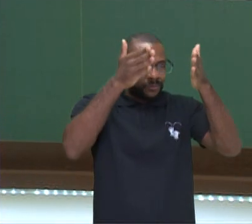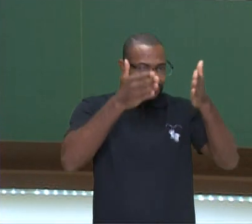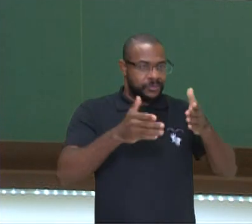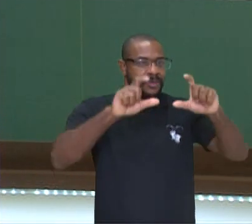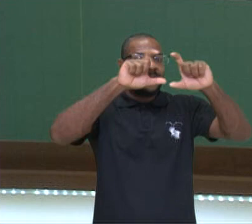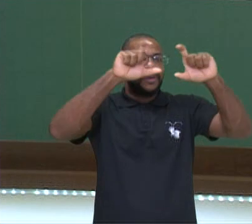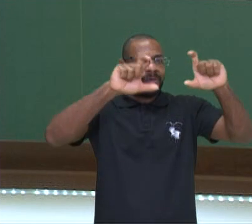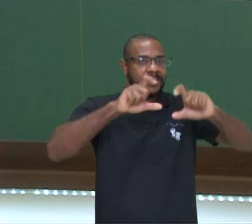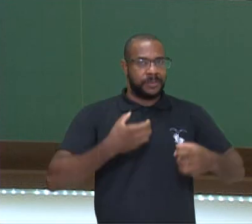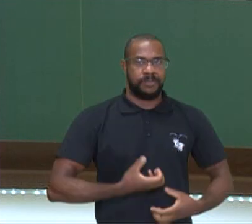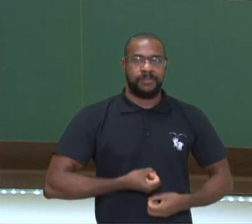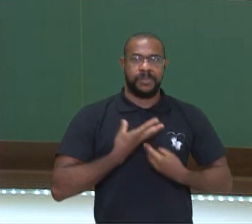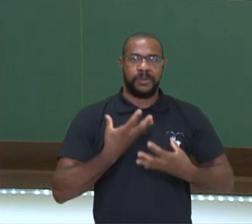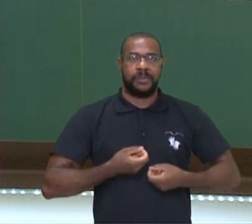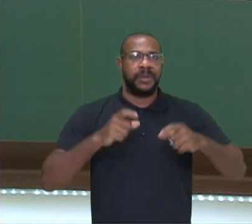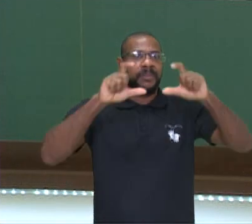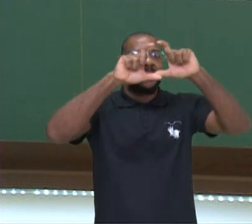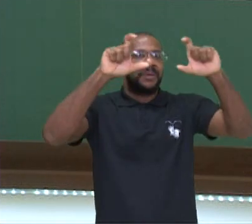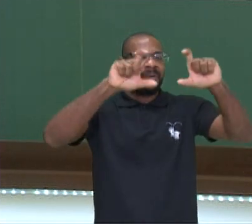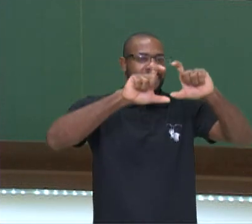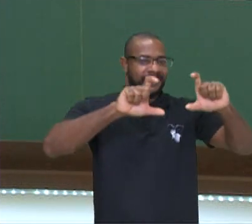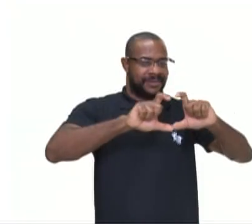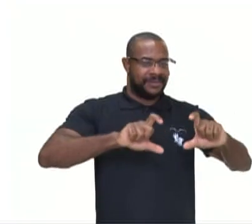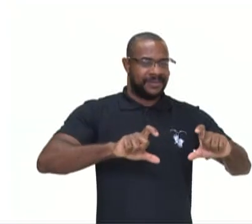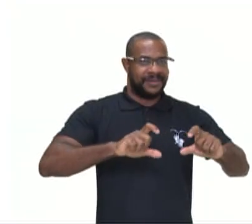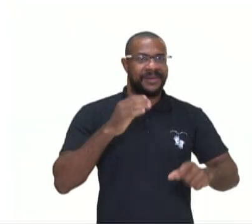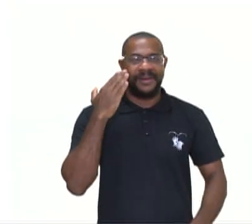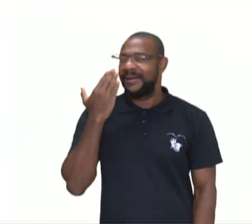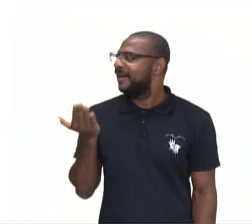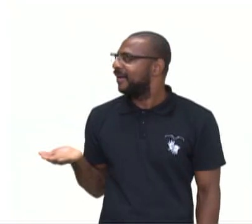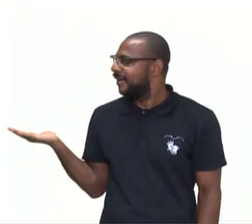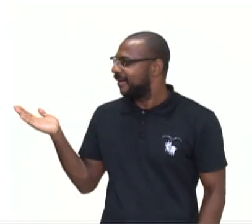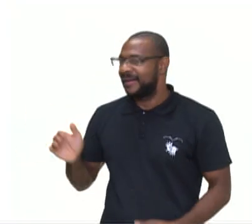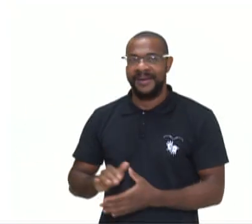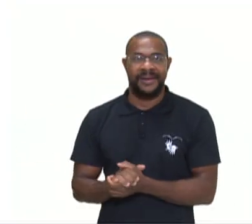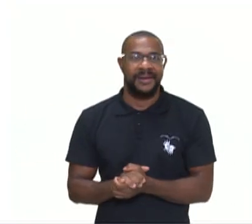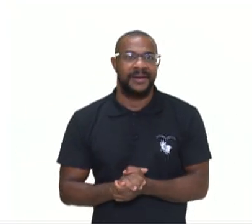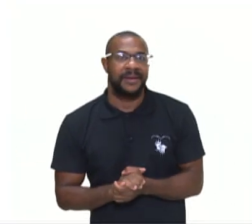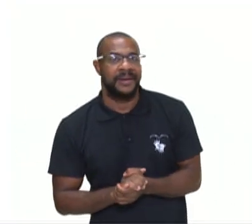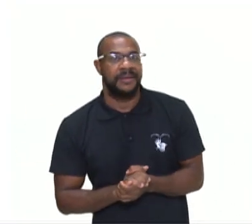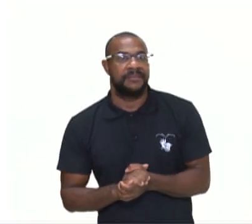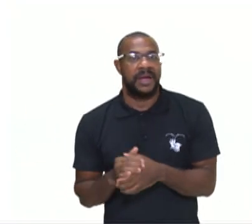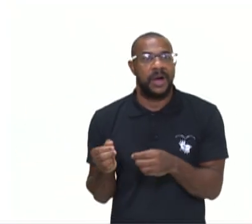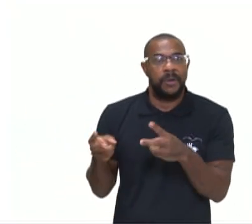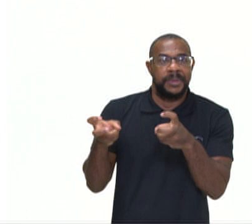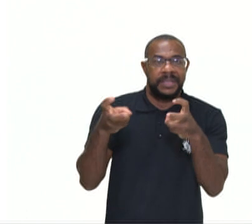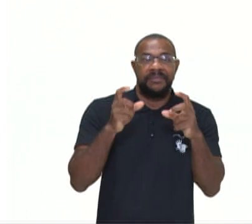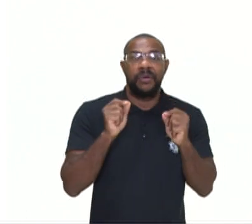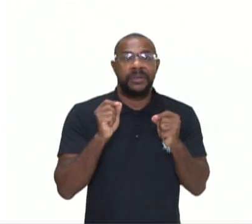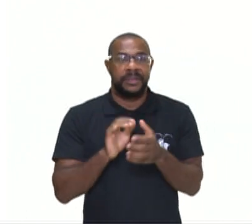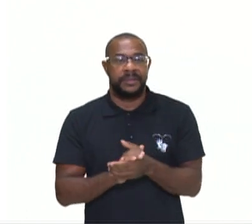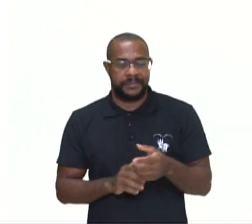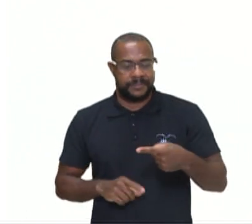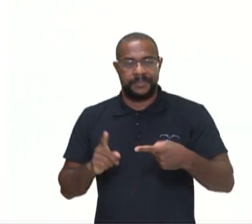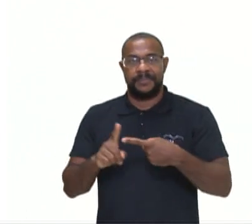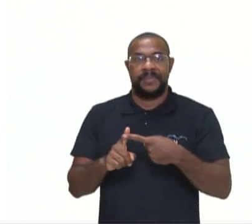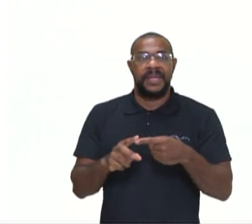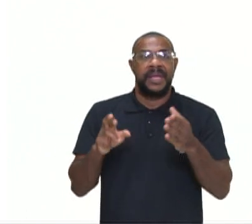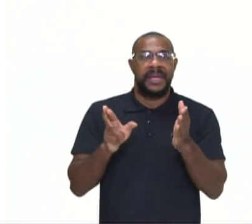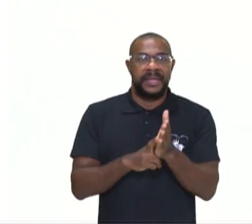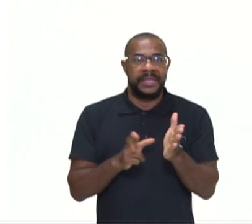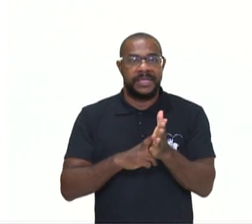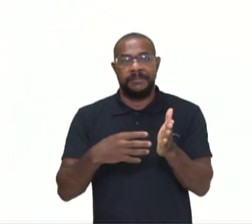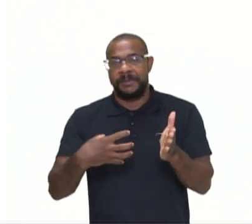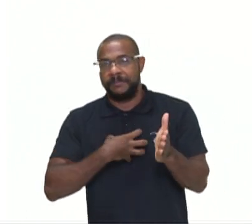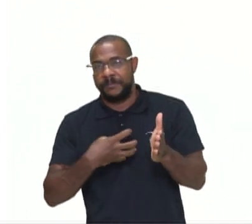quartetos e dois terceiros. Então, nesses elementos de análise, a gente vai observar as rimas, os